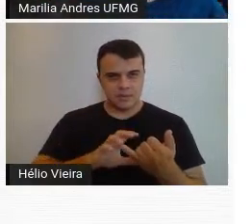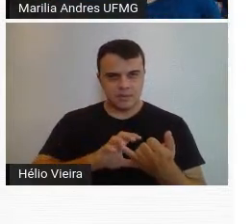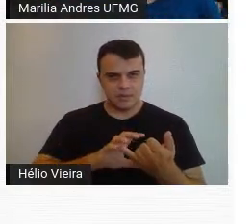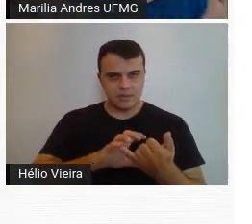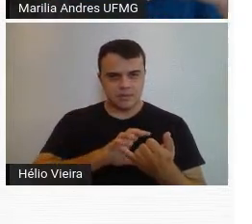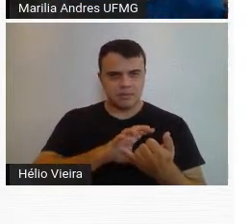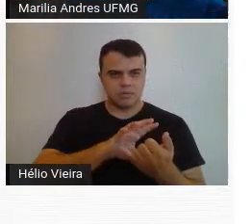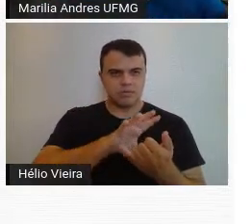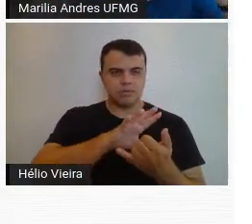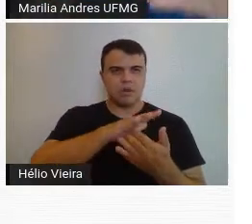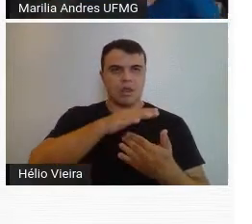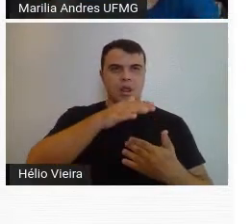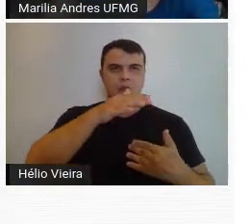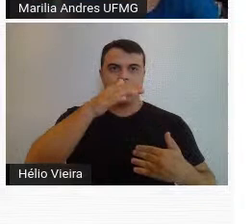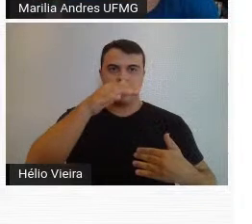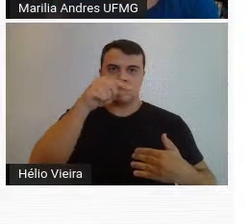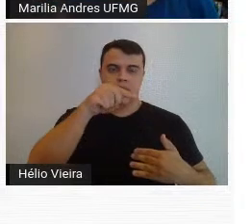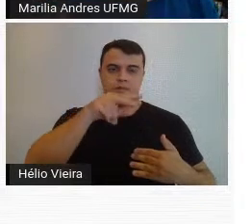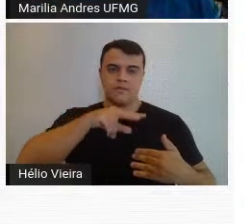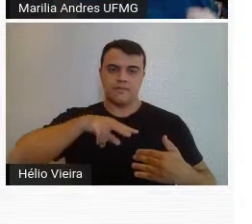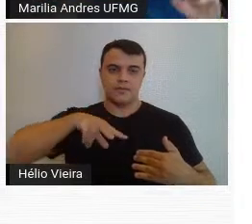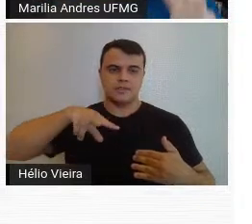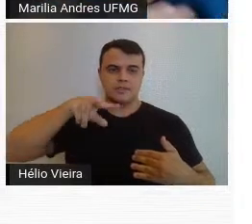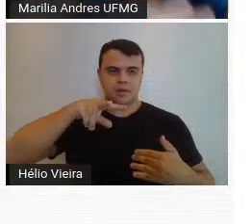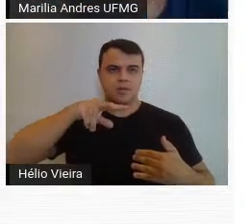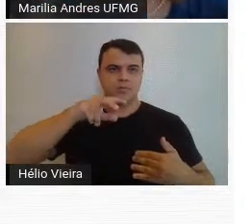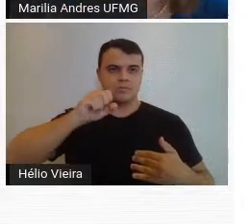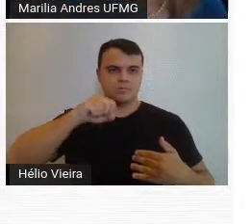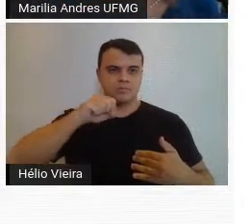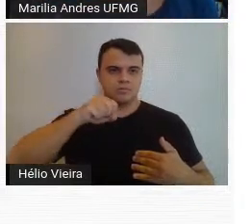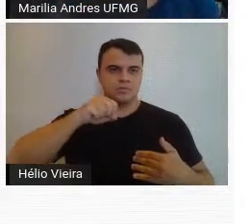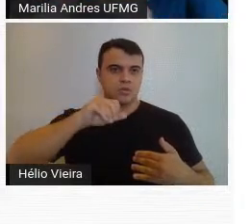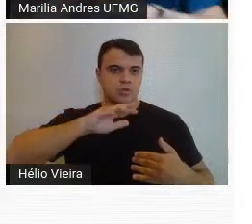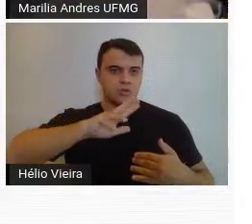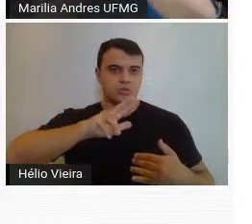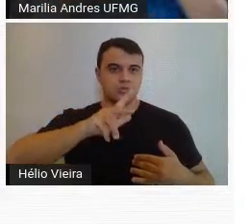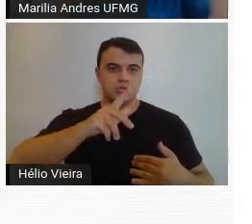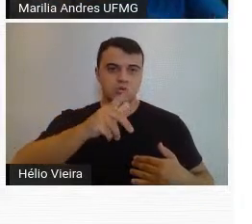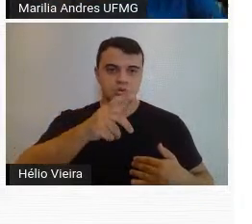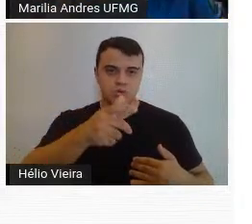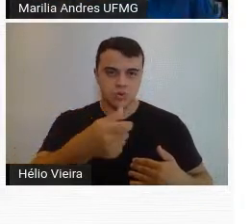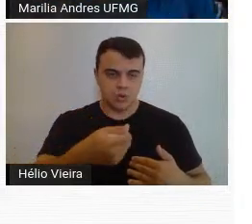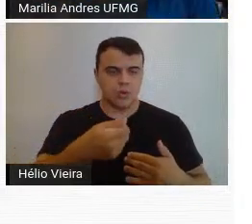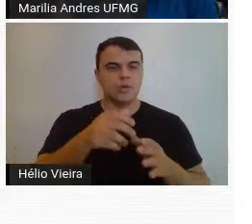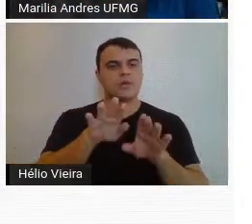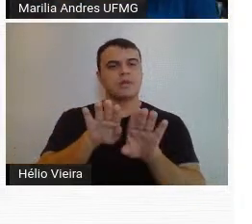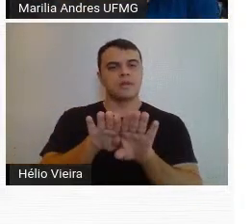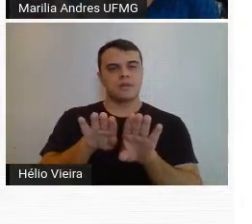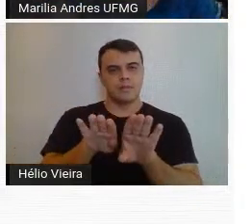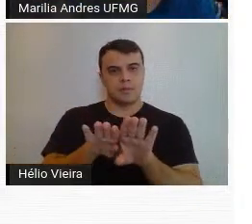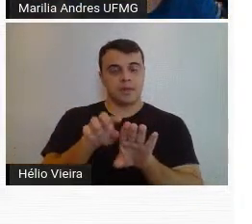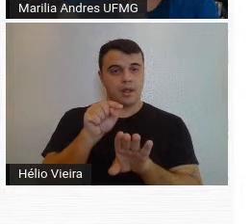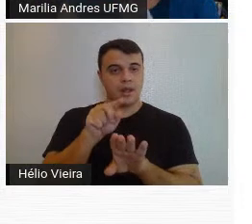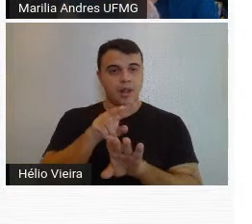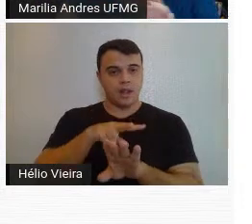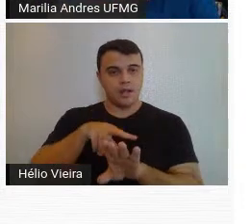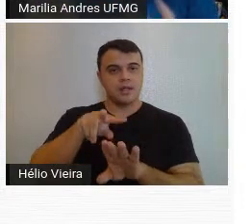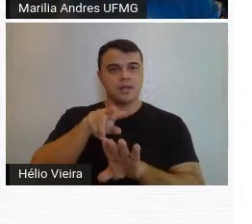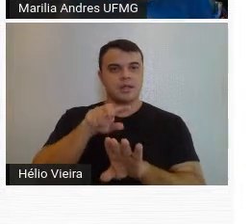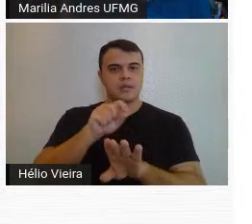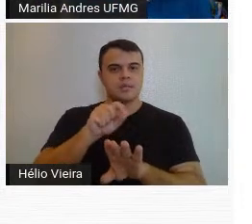ela é ampla, você vê, tem uma visão do todo e, ao mesmo tempo, ela é